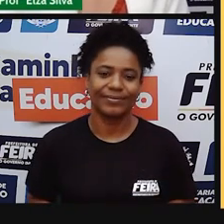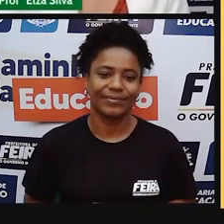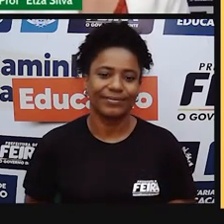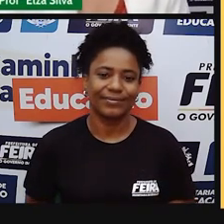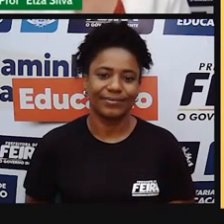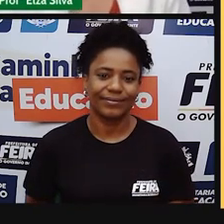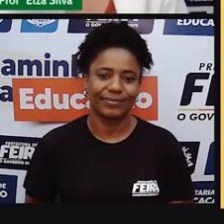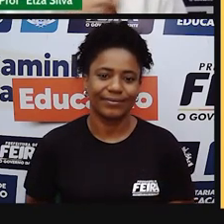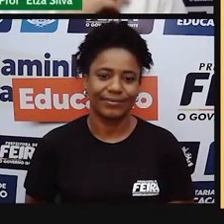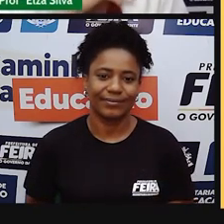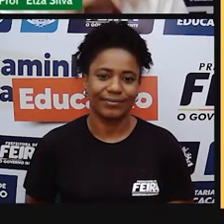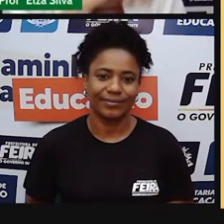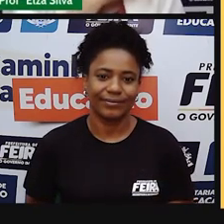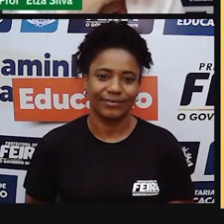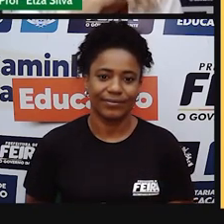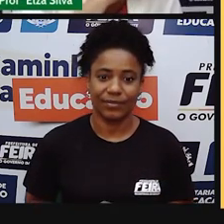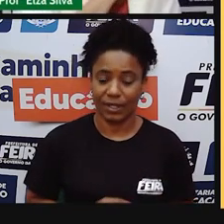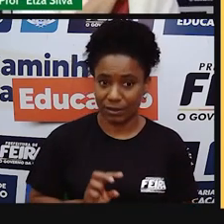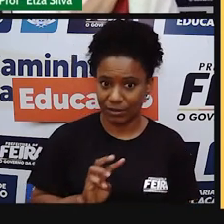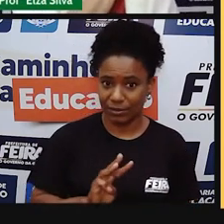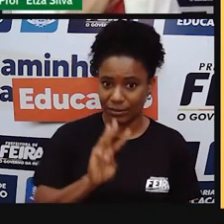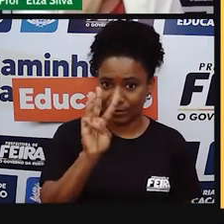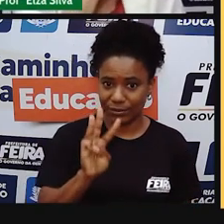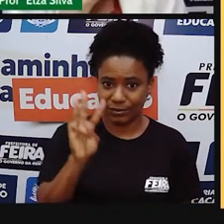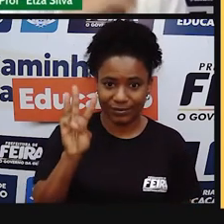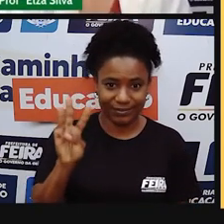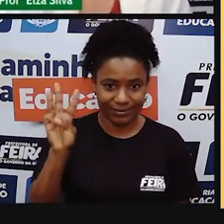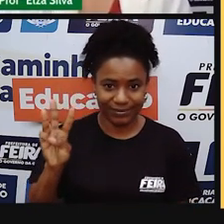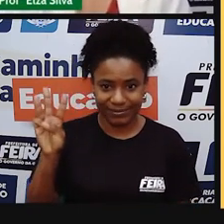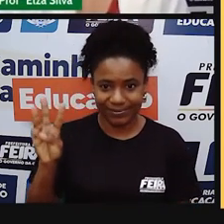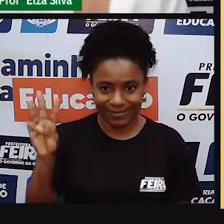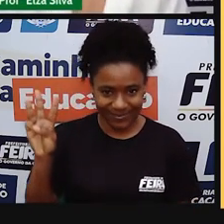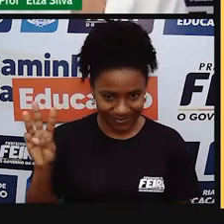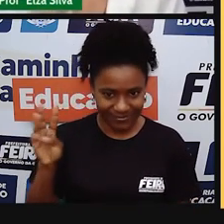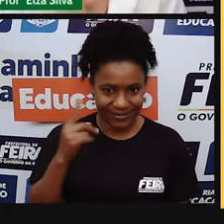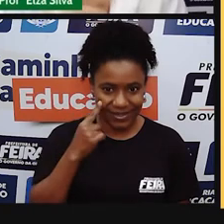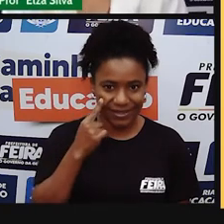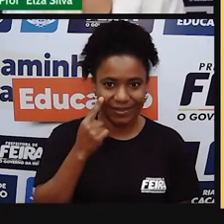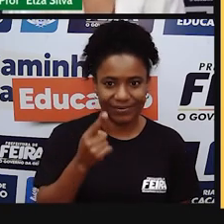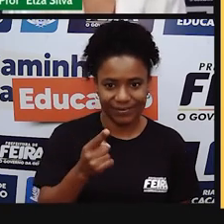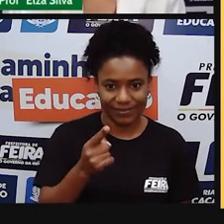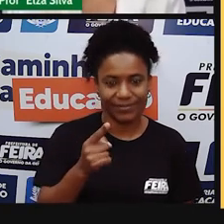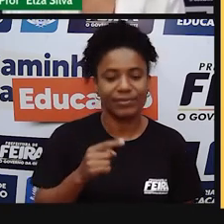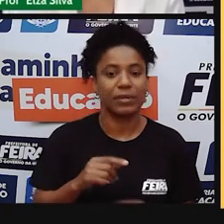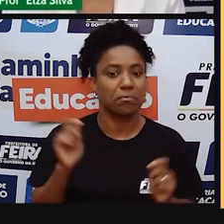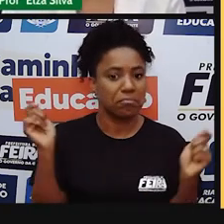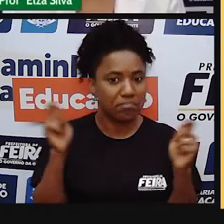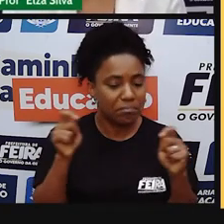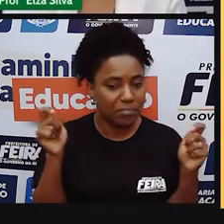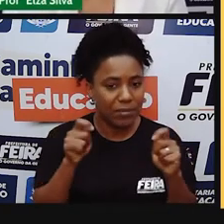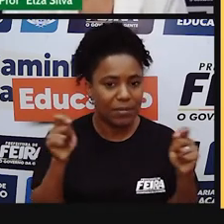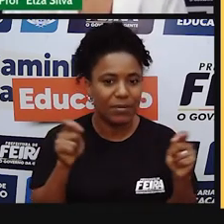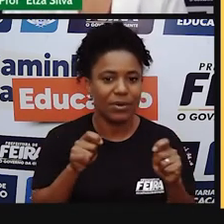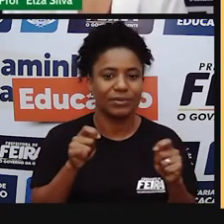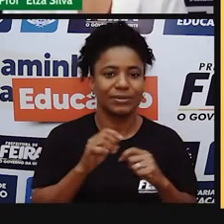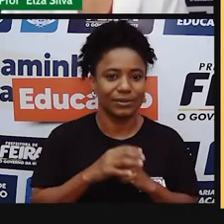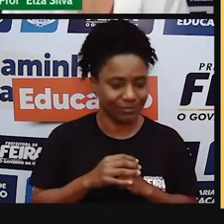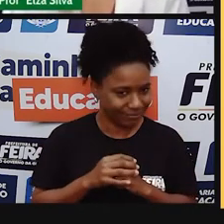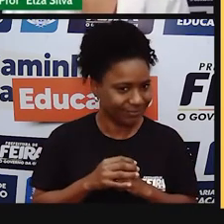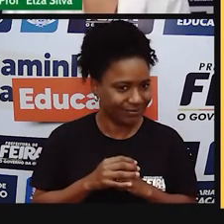Pronto. Este site, Storyboard, eu recomendo pra vocês produzirem